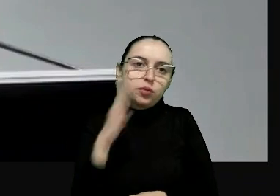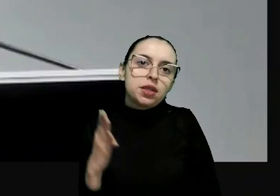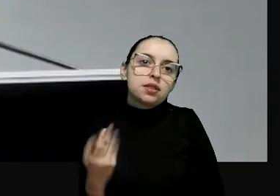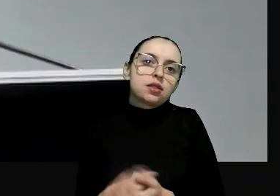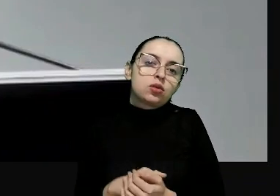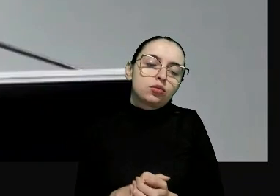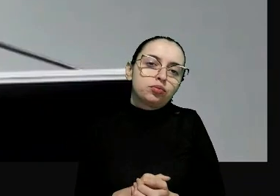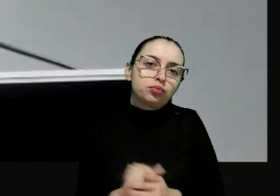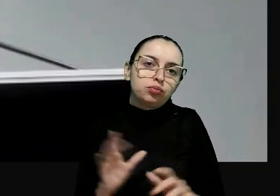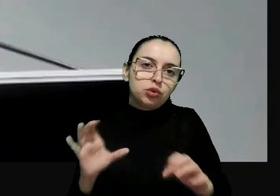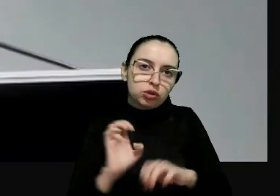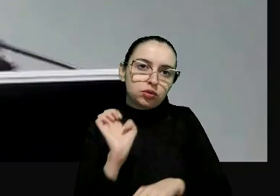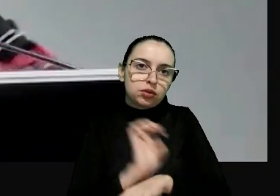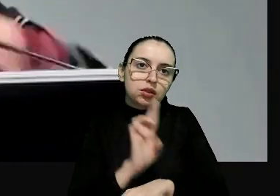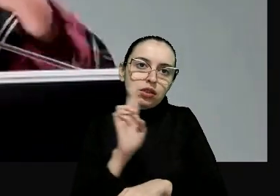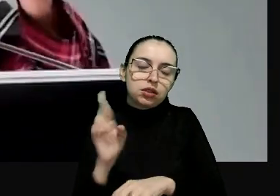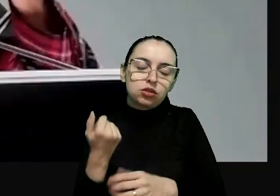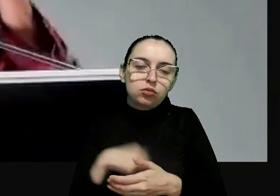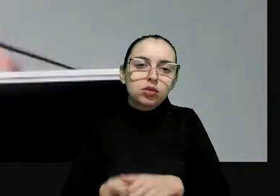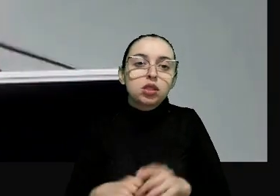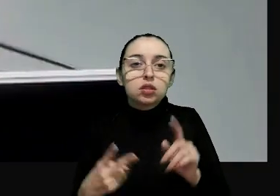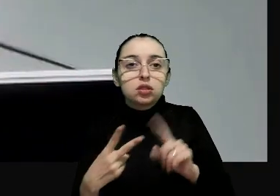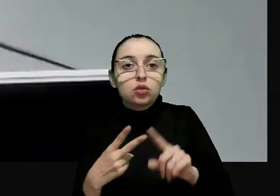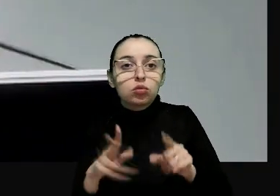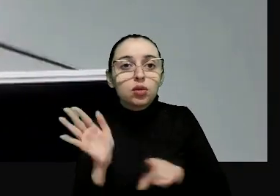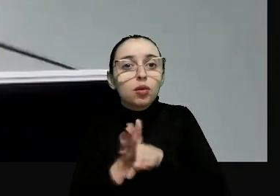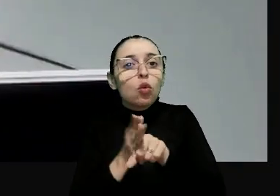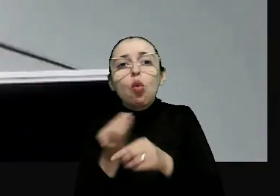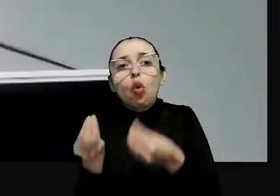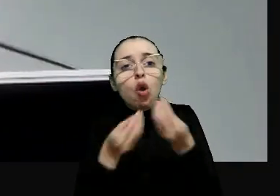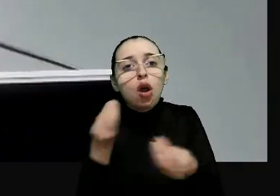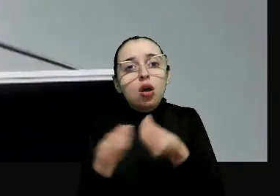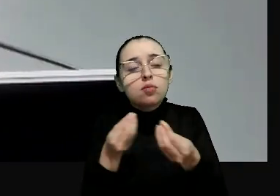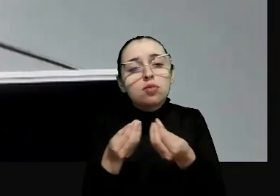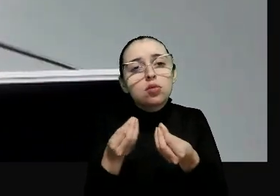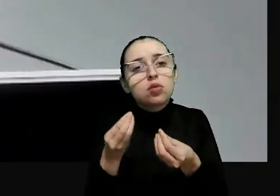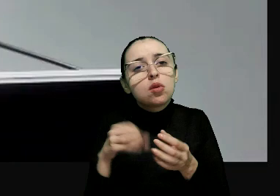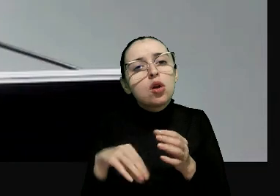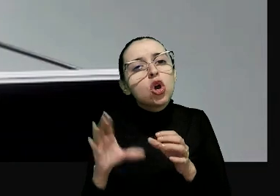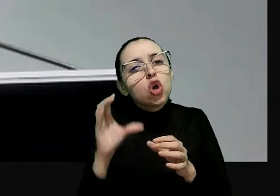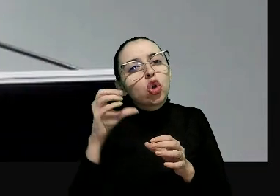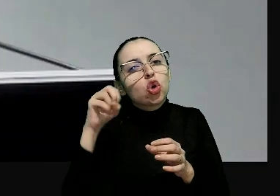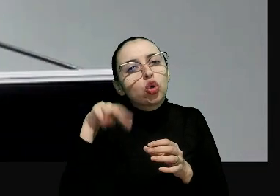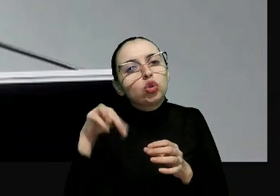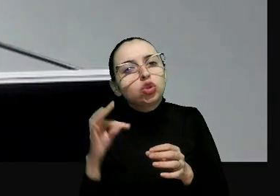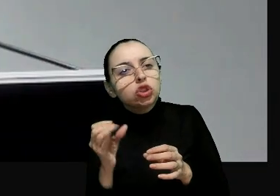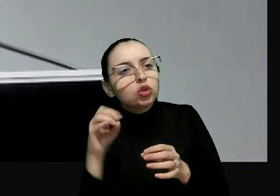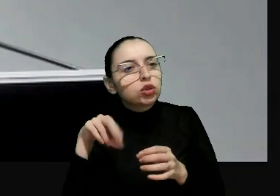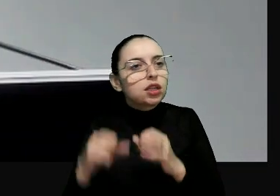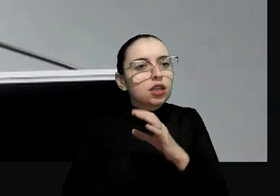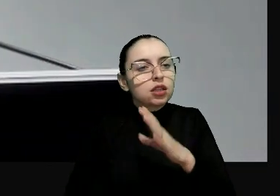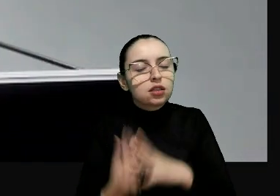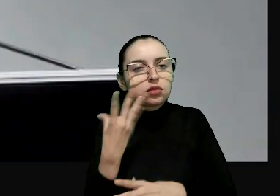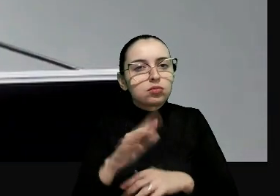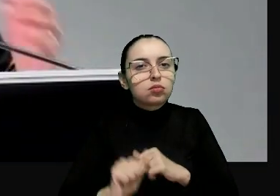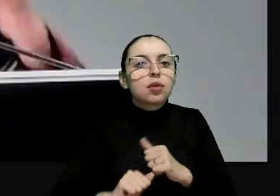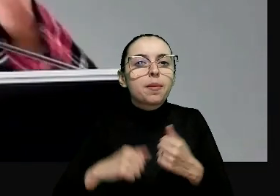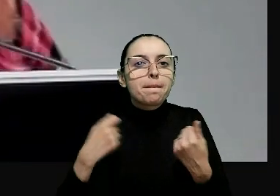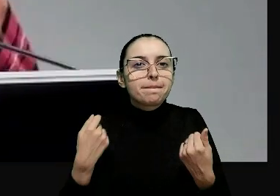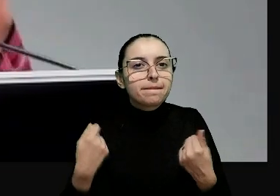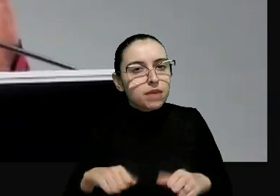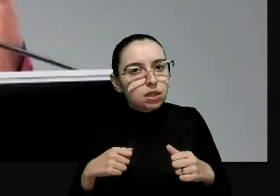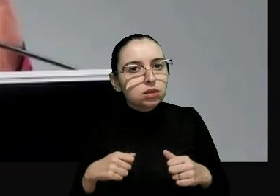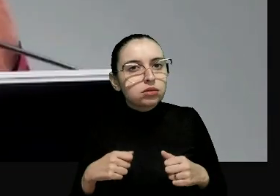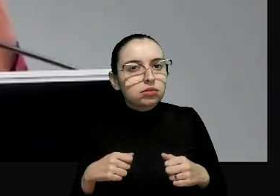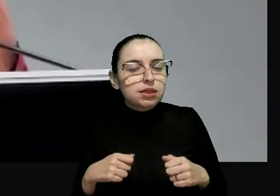e na região. Segunda pergunta, como esse constitucionalismo regional transformador é capaz de